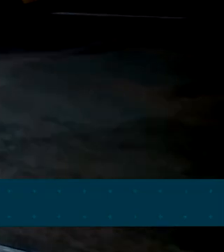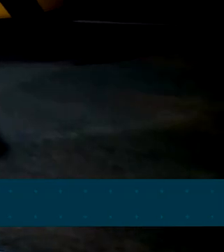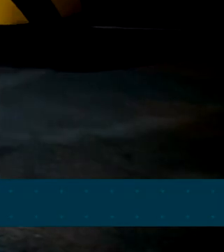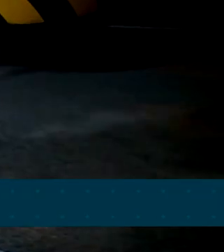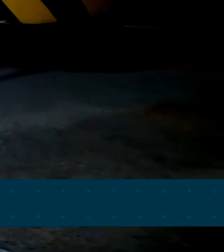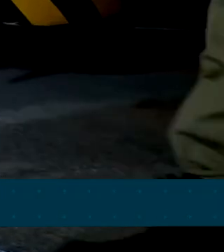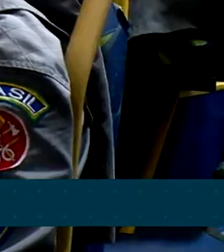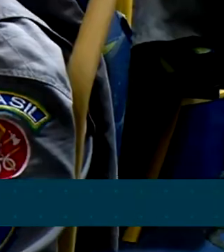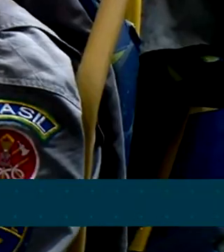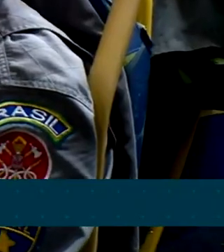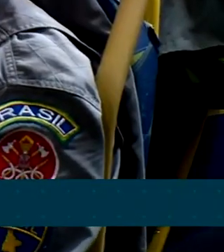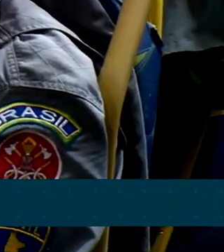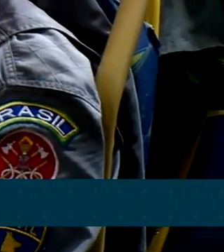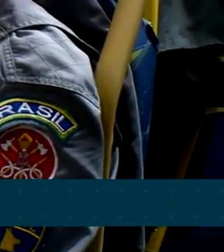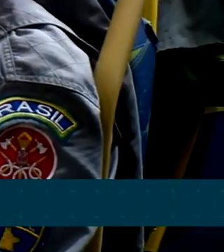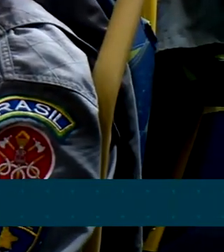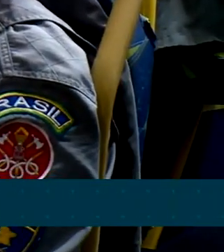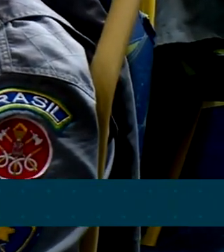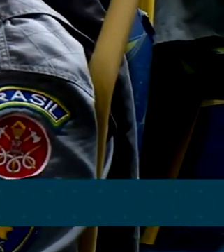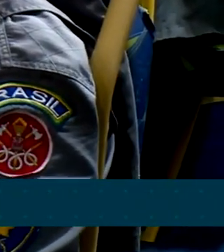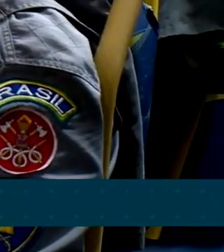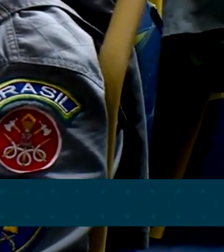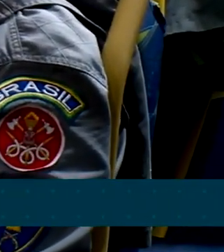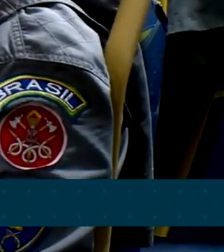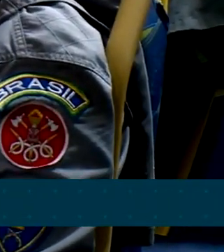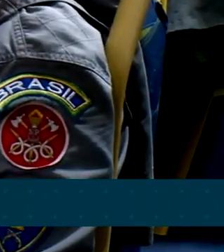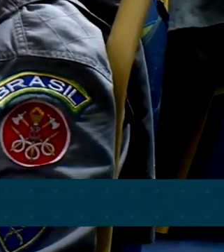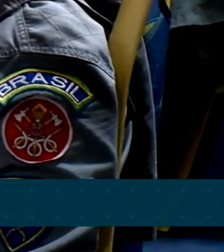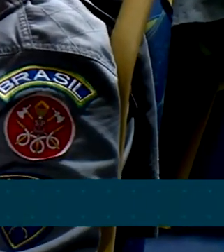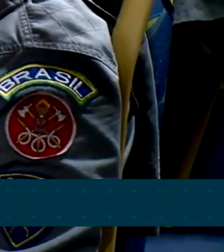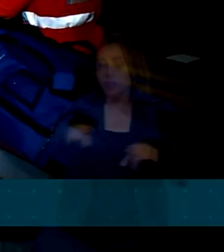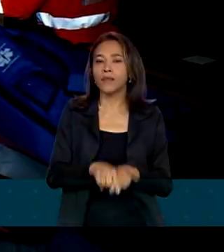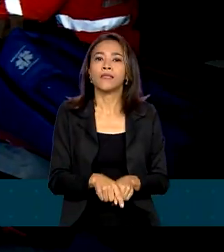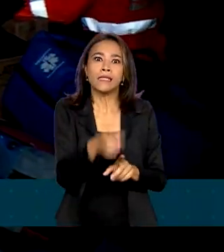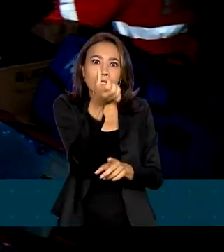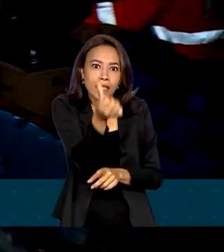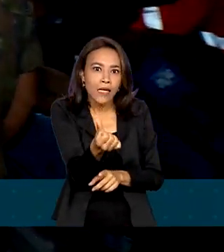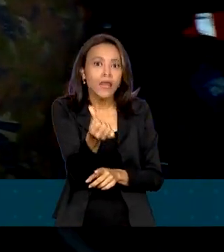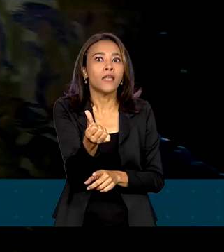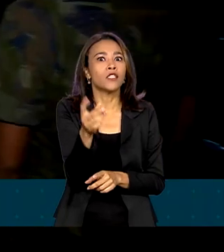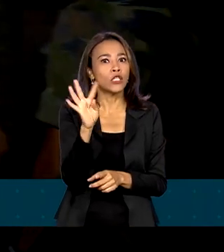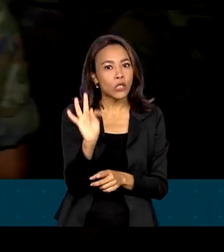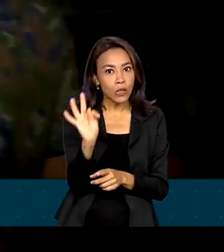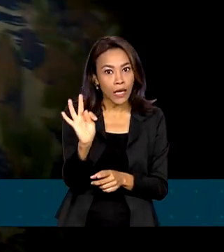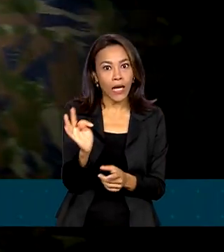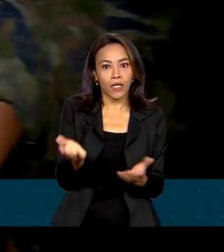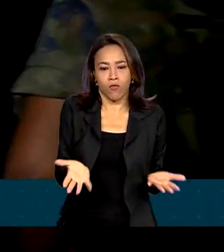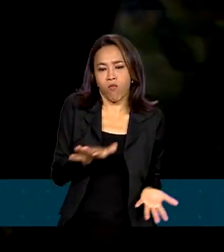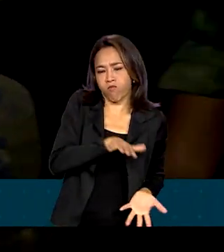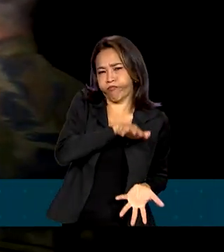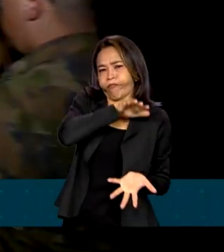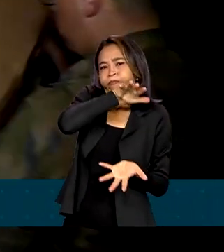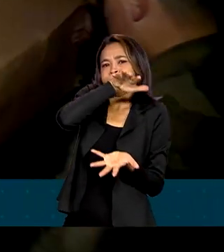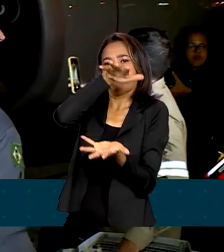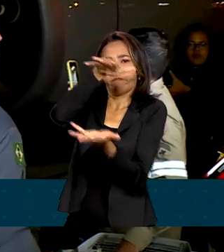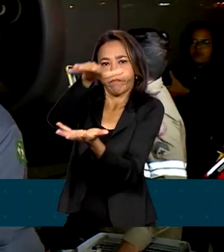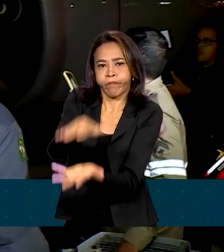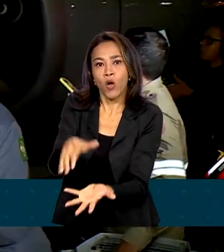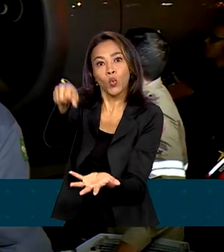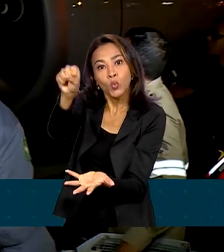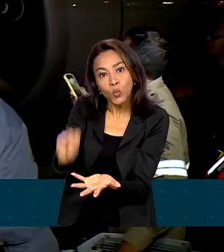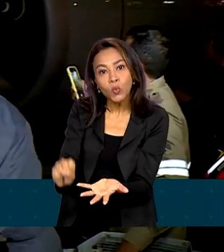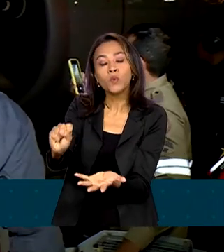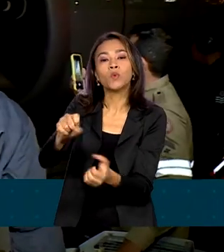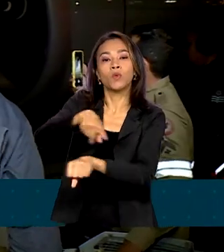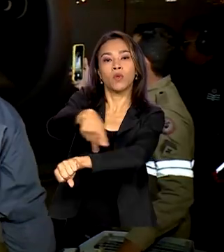que leva também cães farejadores e mais de 6 toneladas de carga, vai direto para a cidade de Adana, no sul da Turquia.